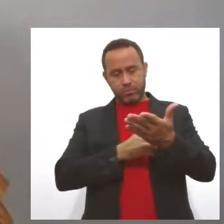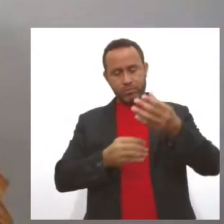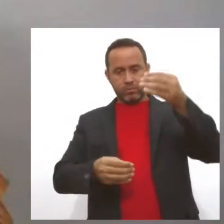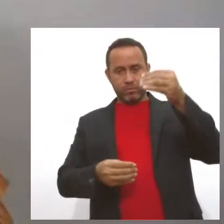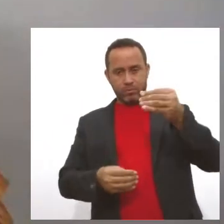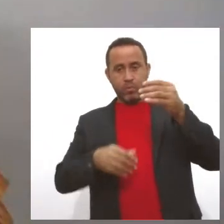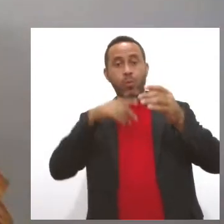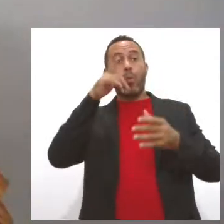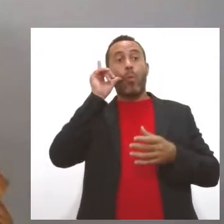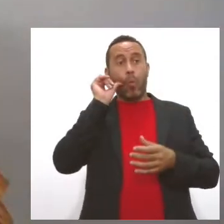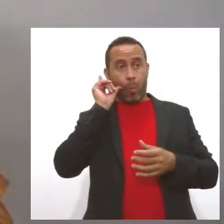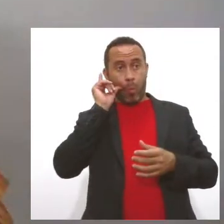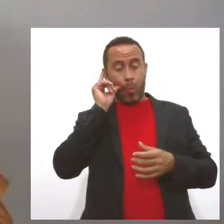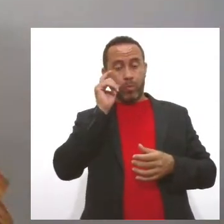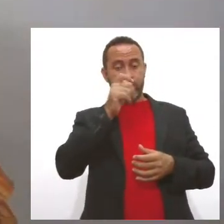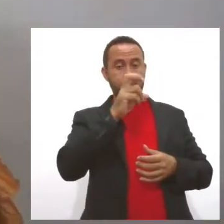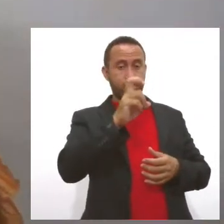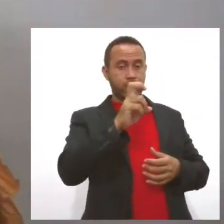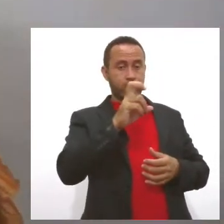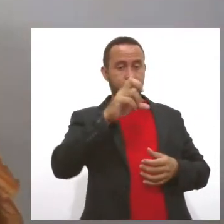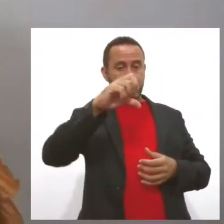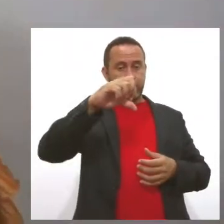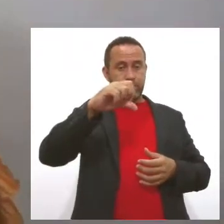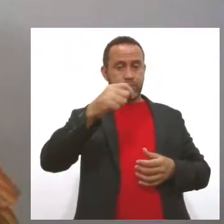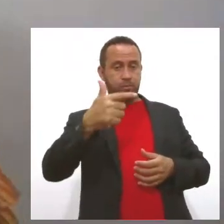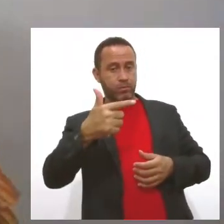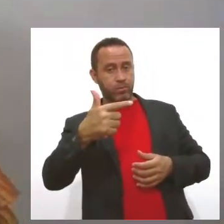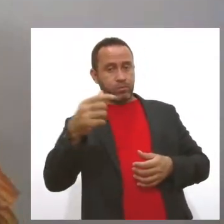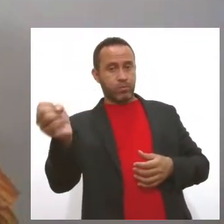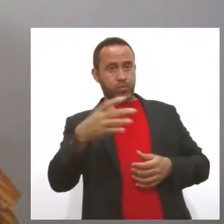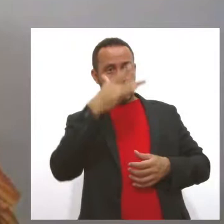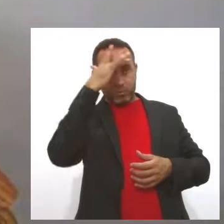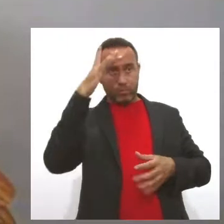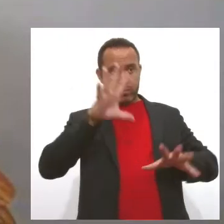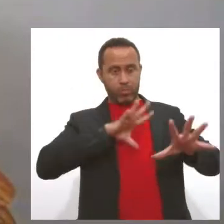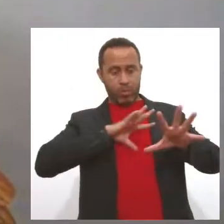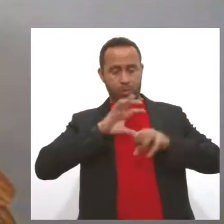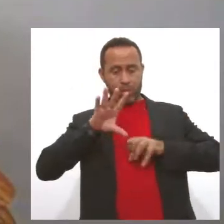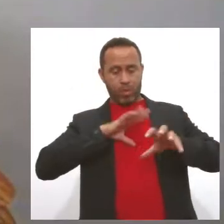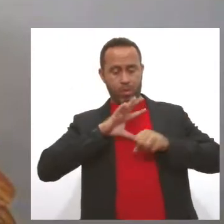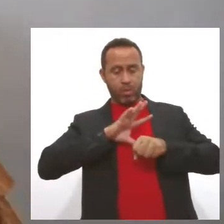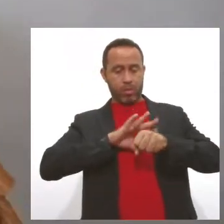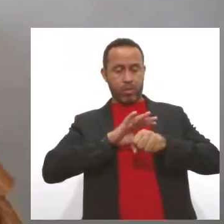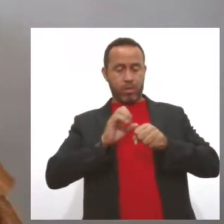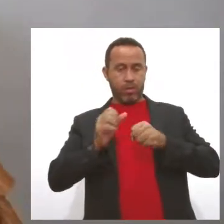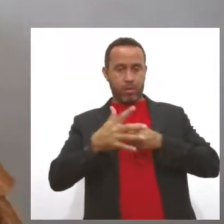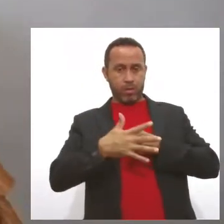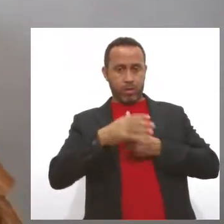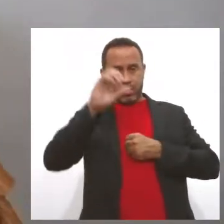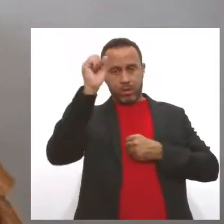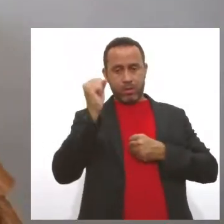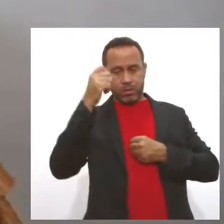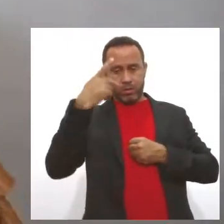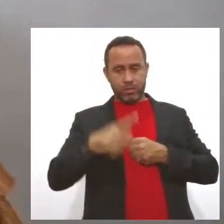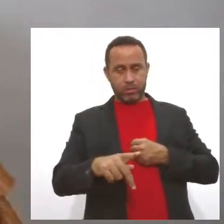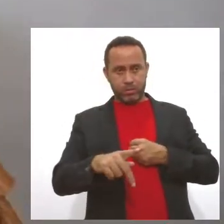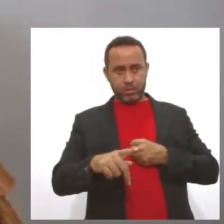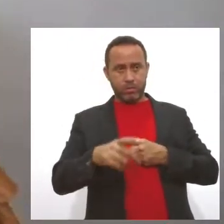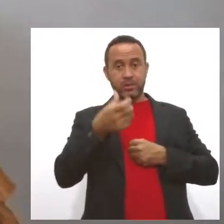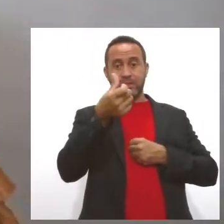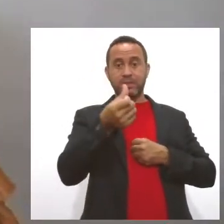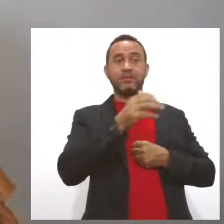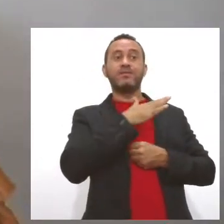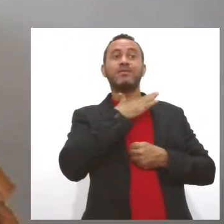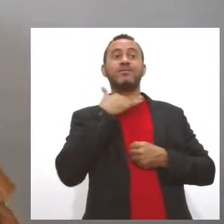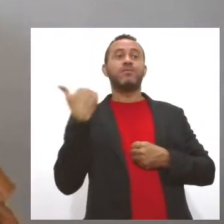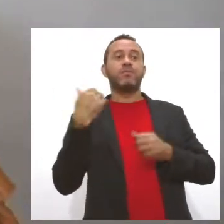ontem foram registrados quinhentos e noventa dois novos casos da Covid-19 aqui em Sergipe e sete óbitos que estavam